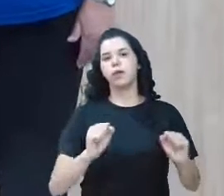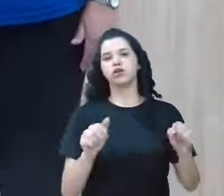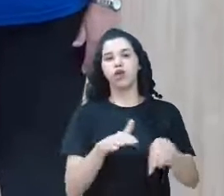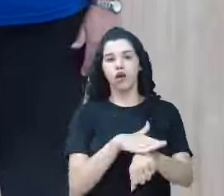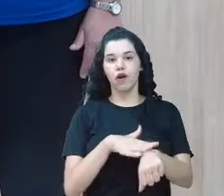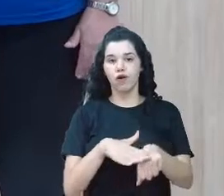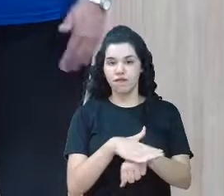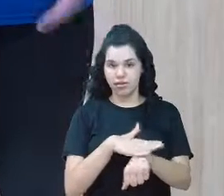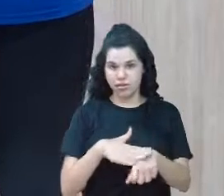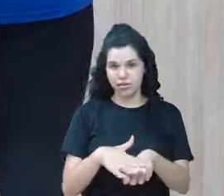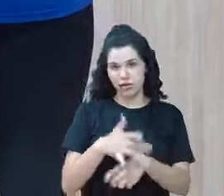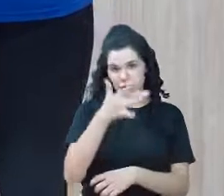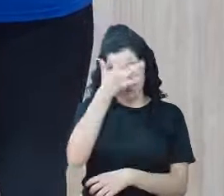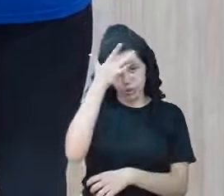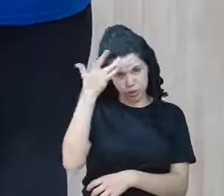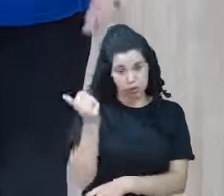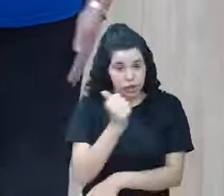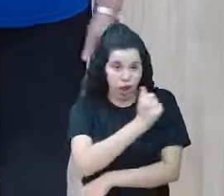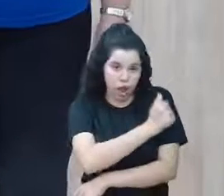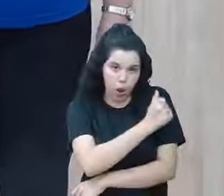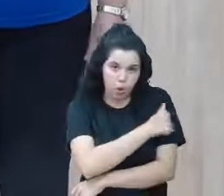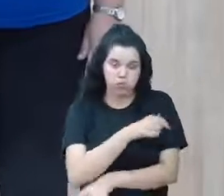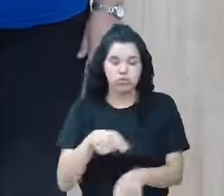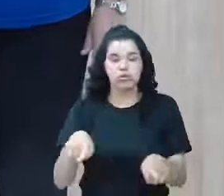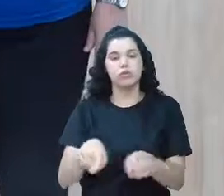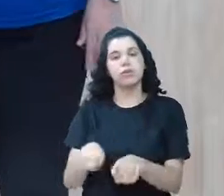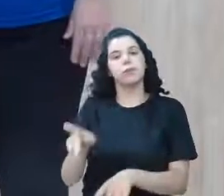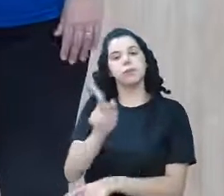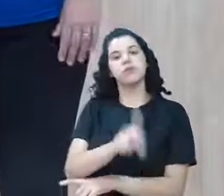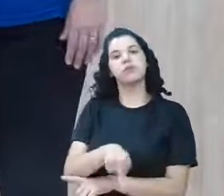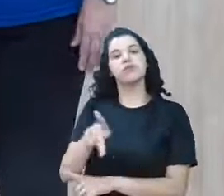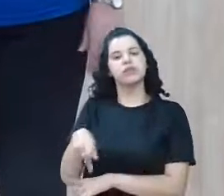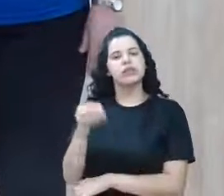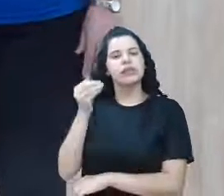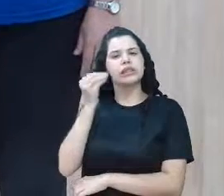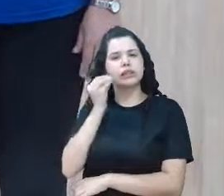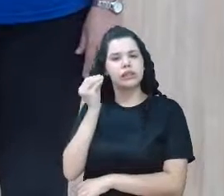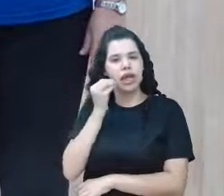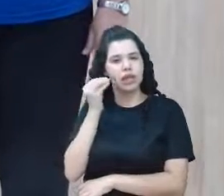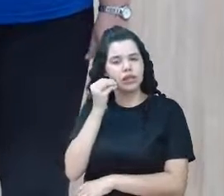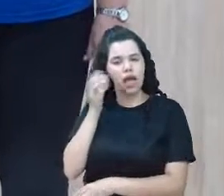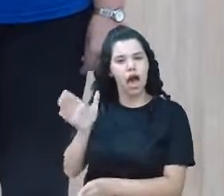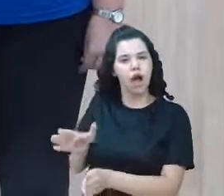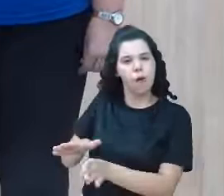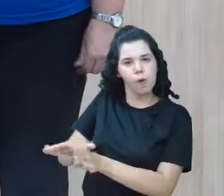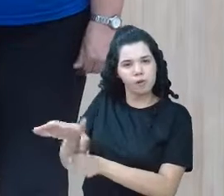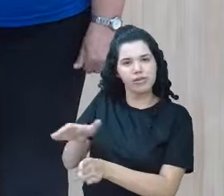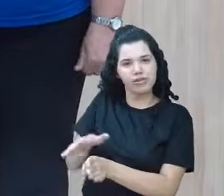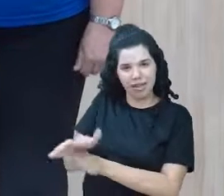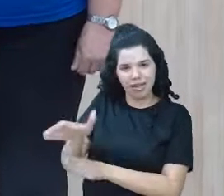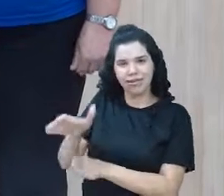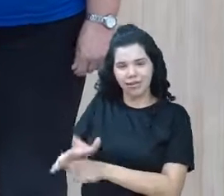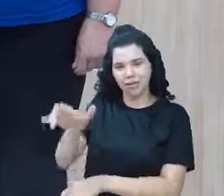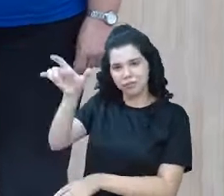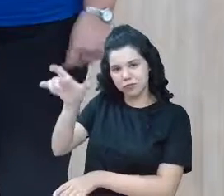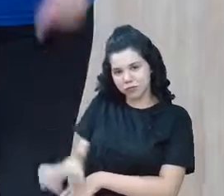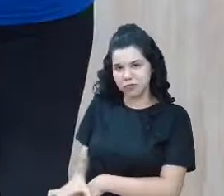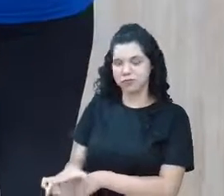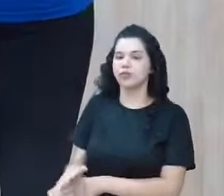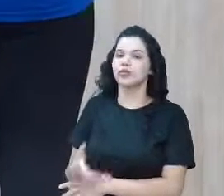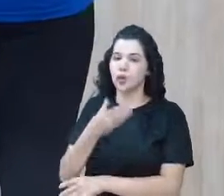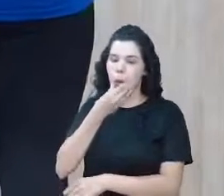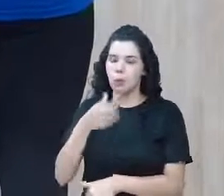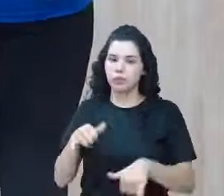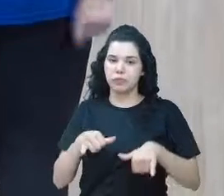colegas da sua turma. Converse com o seu professor. E tente resolver este caso do dono do mercadinho.